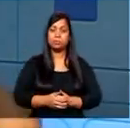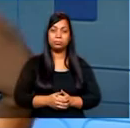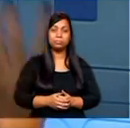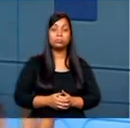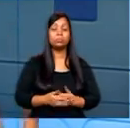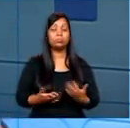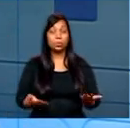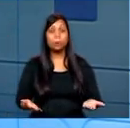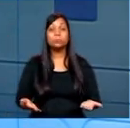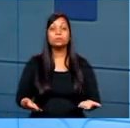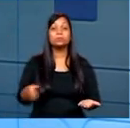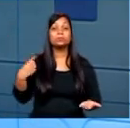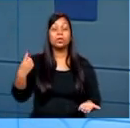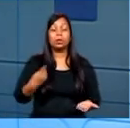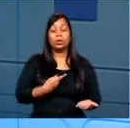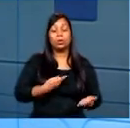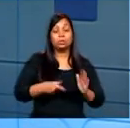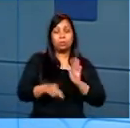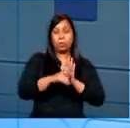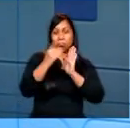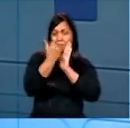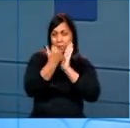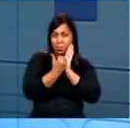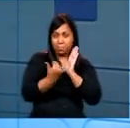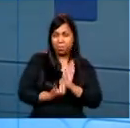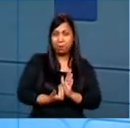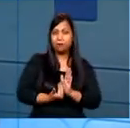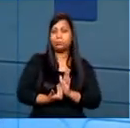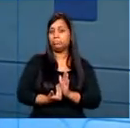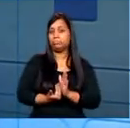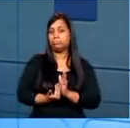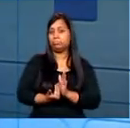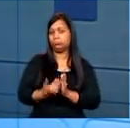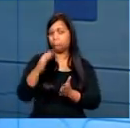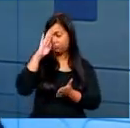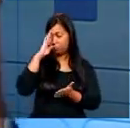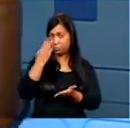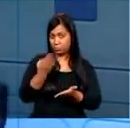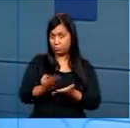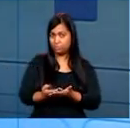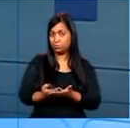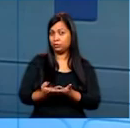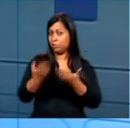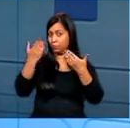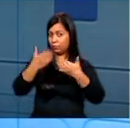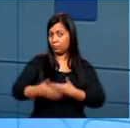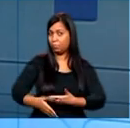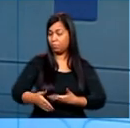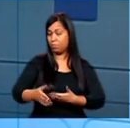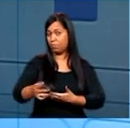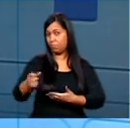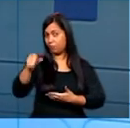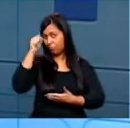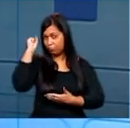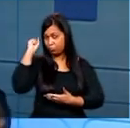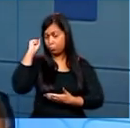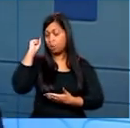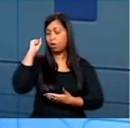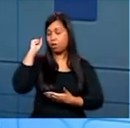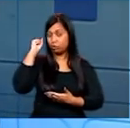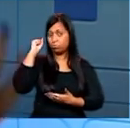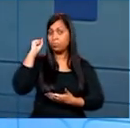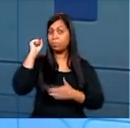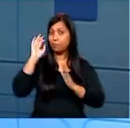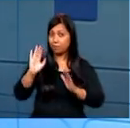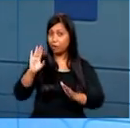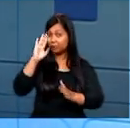como parte da nossa filosofia, a gente não acredita muito no vestibular, mas ele está aí. Quer dizer, é real, é palpável, mas